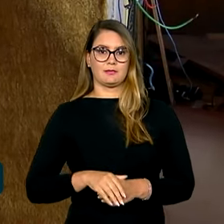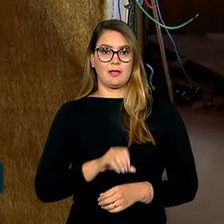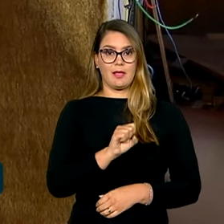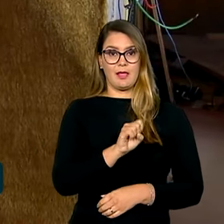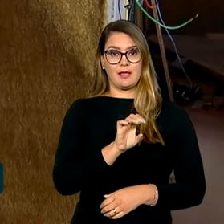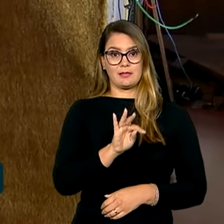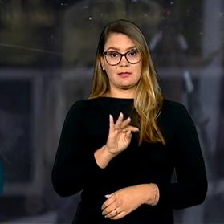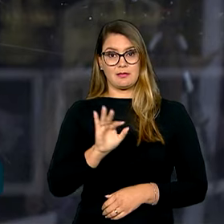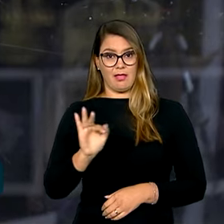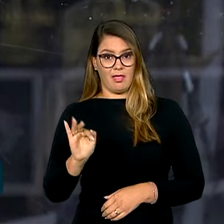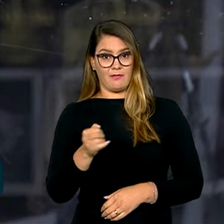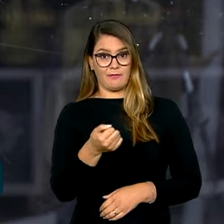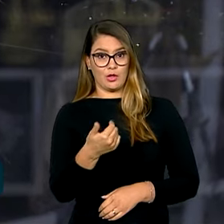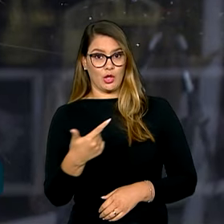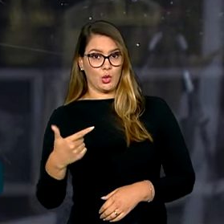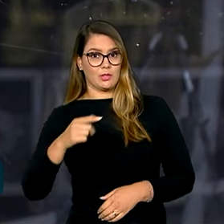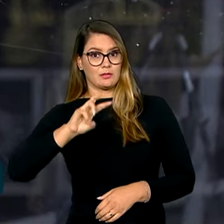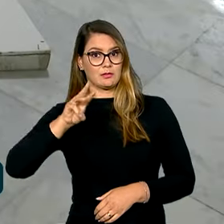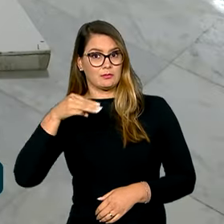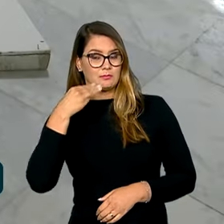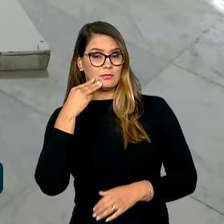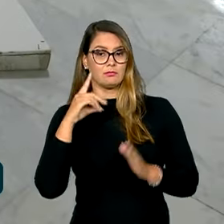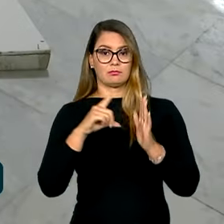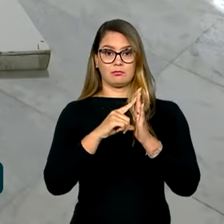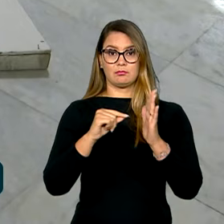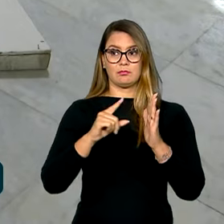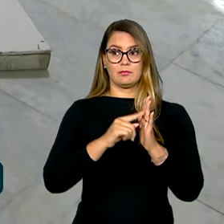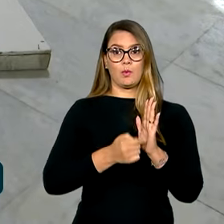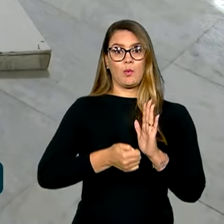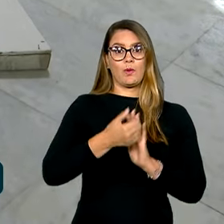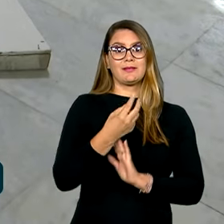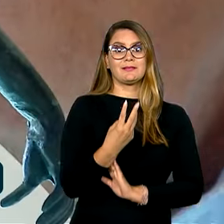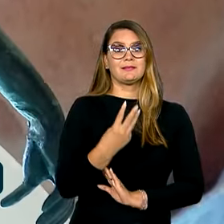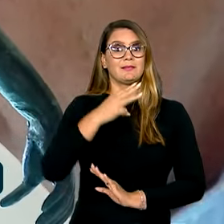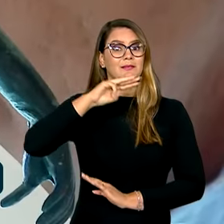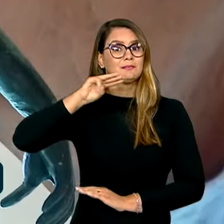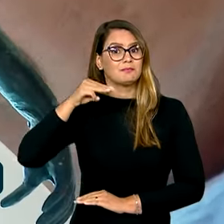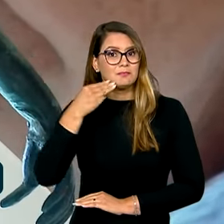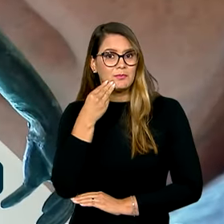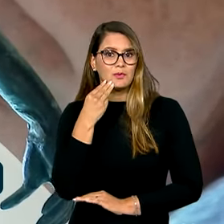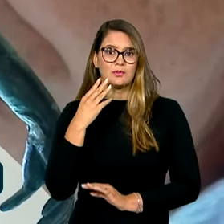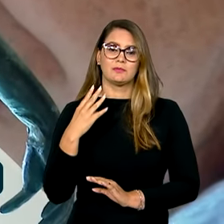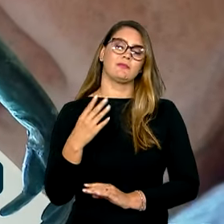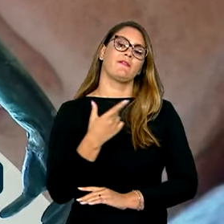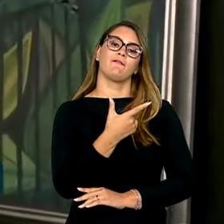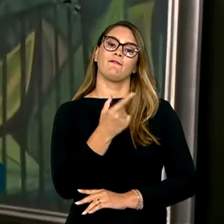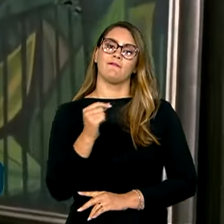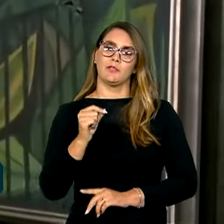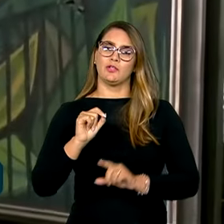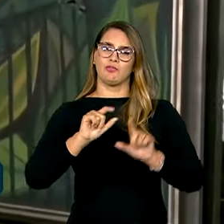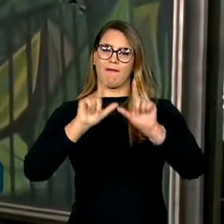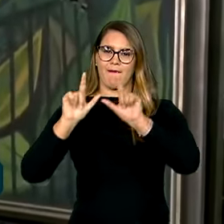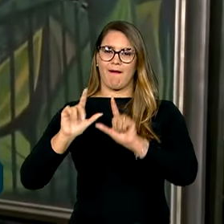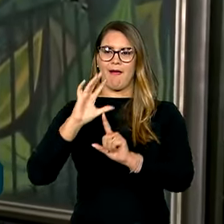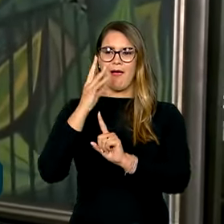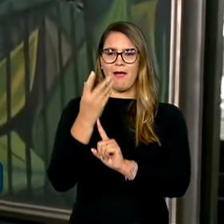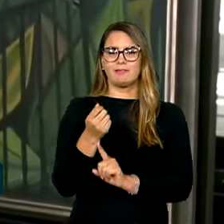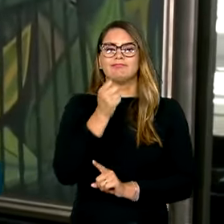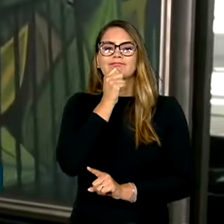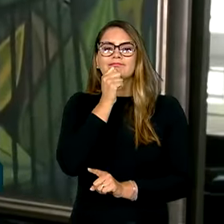12 milhões. E no Palácio do Planalto, quase 3 milhões. 20 obras ainda passam por